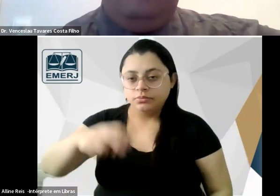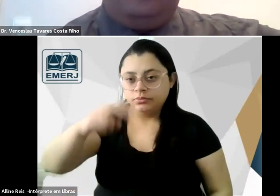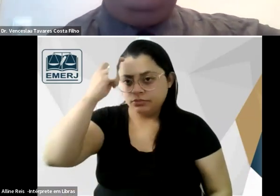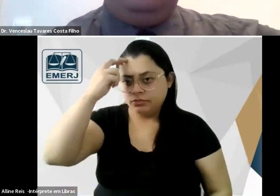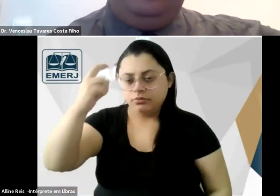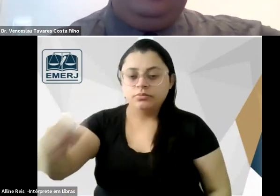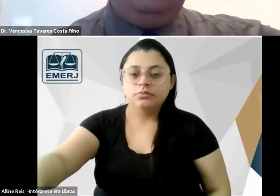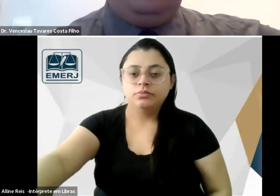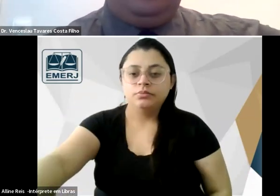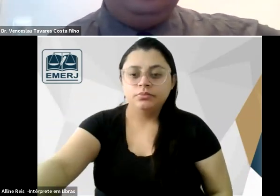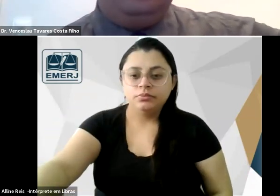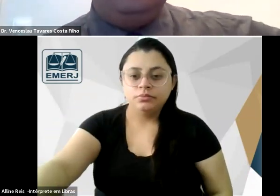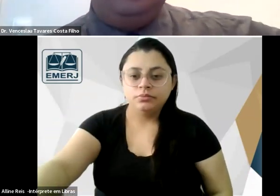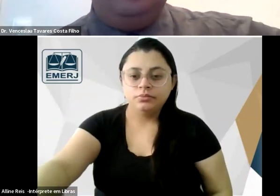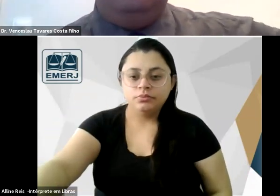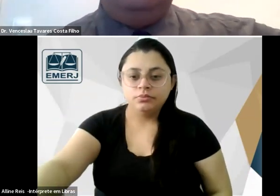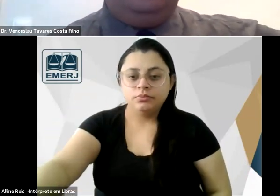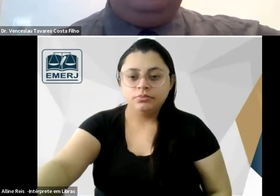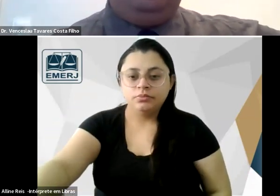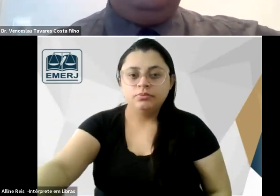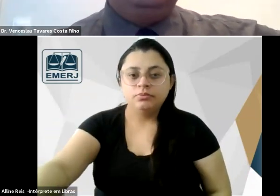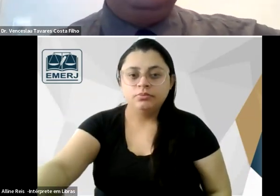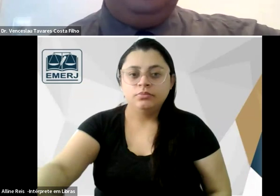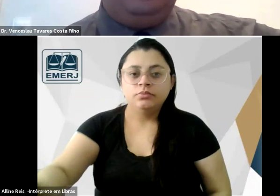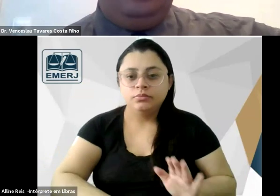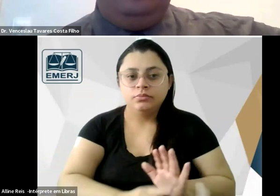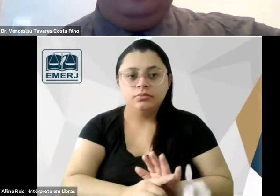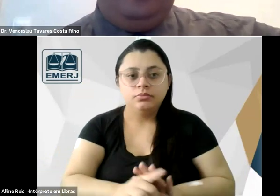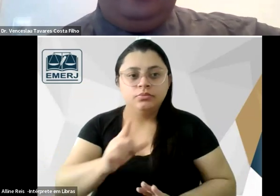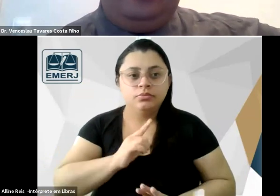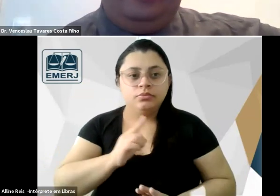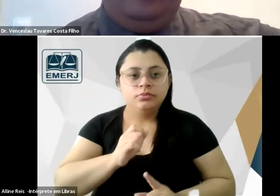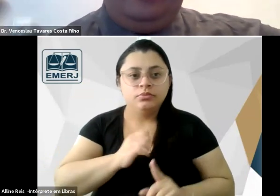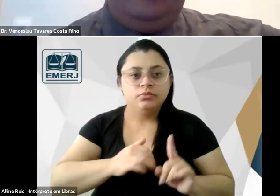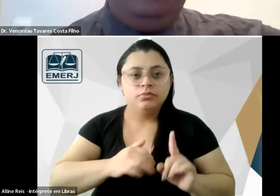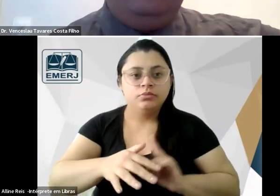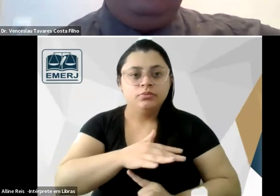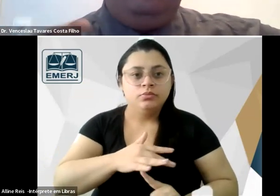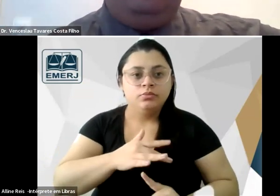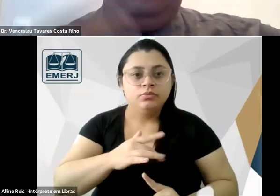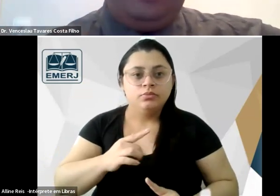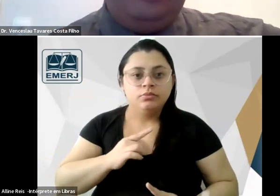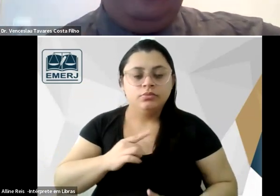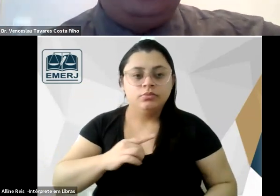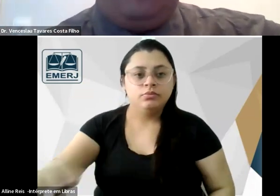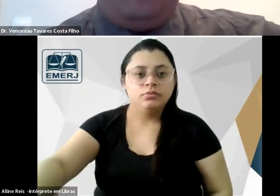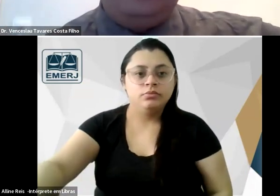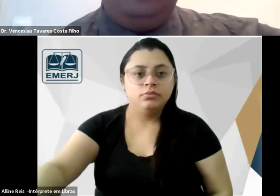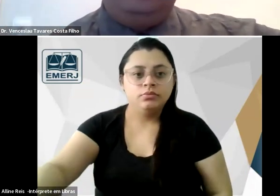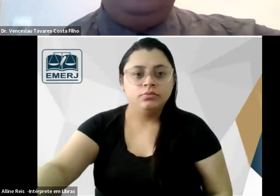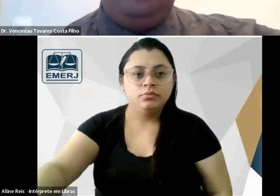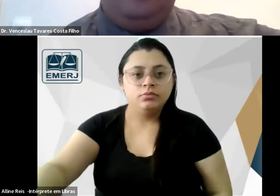para que a legislação e para que a sociedade na verdade passe por